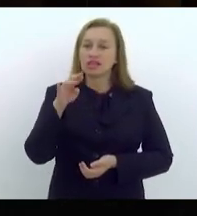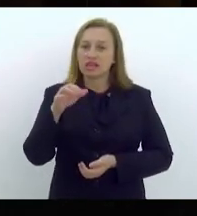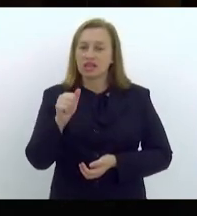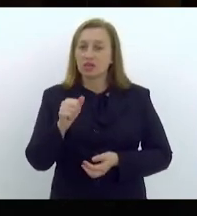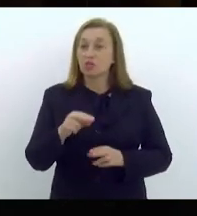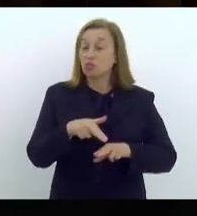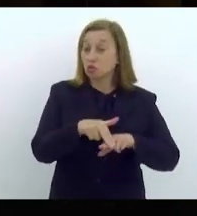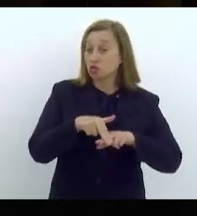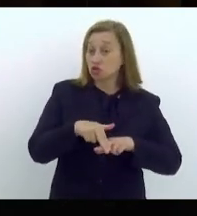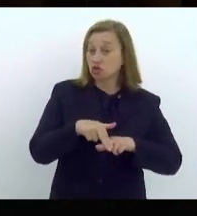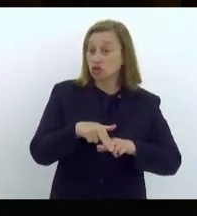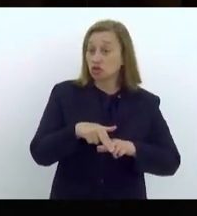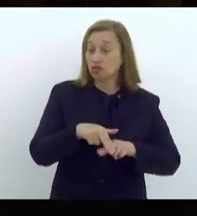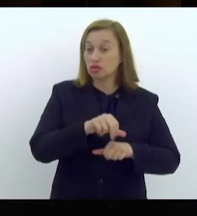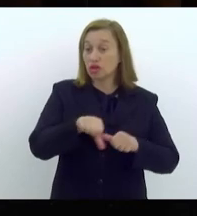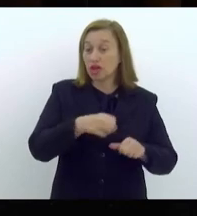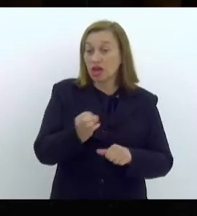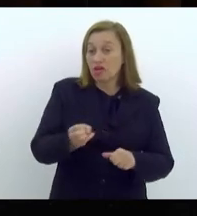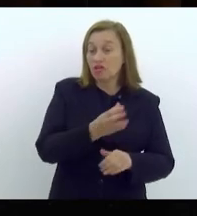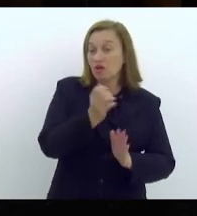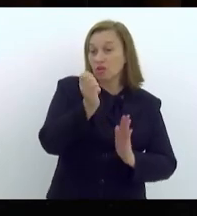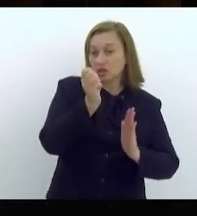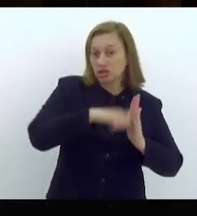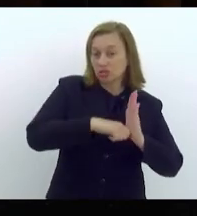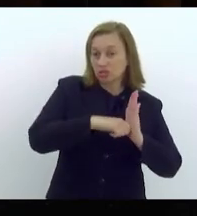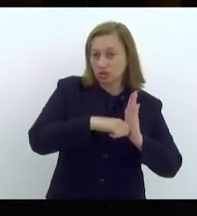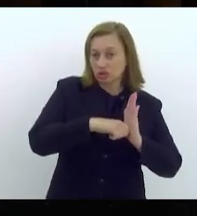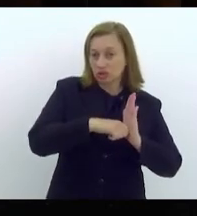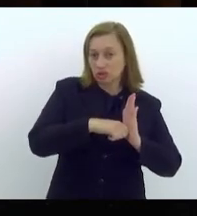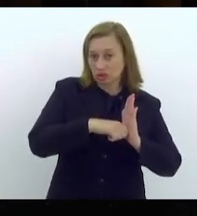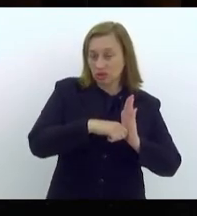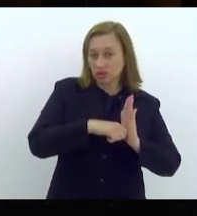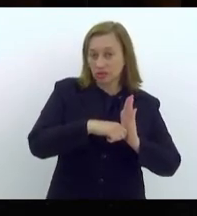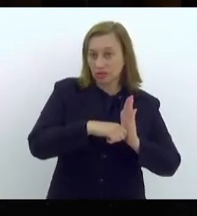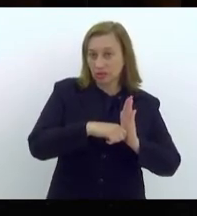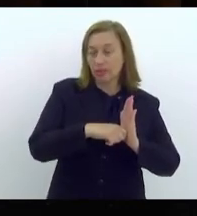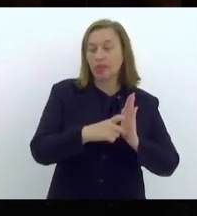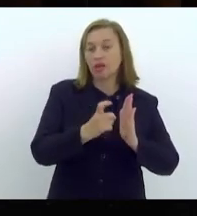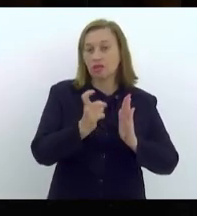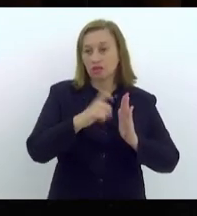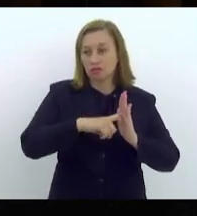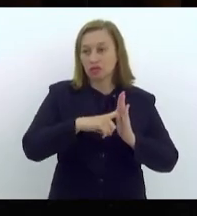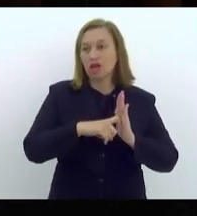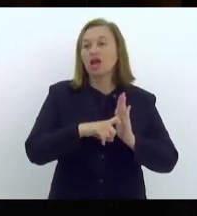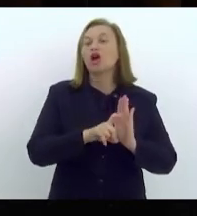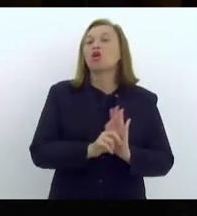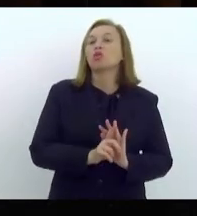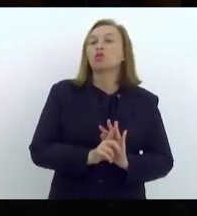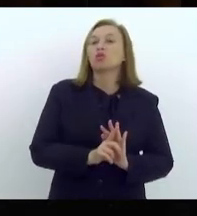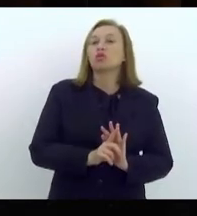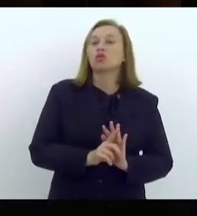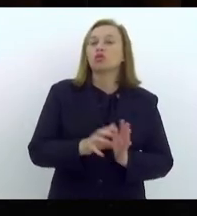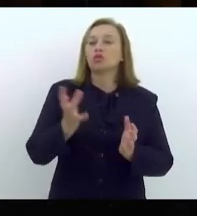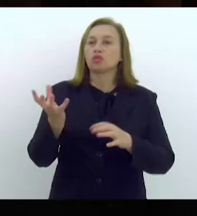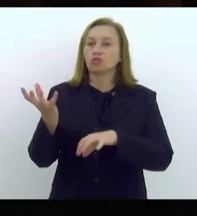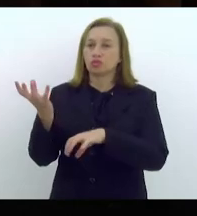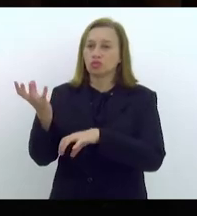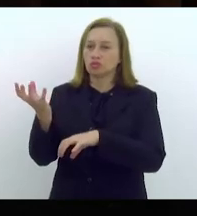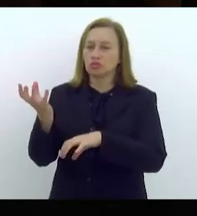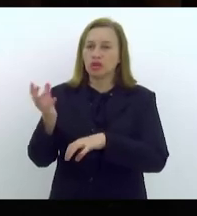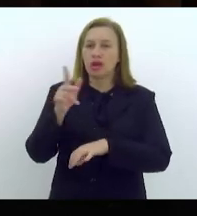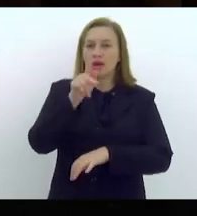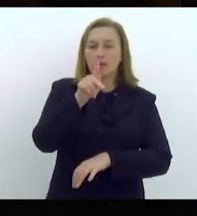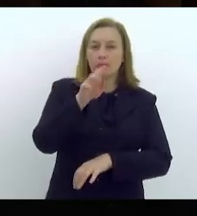que tramita no Congresso Nacional a tão famosa PEC